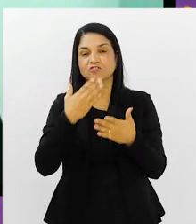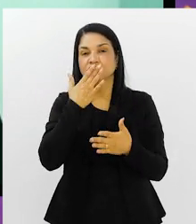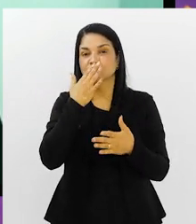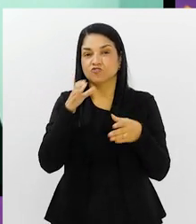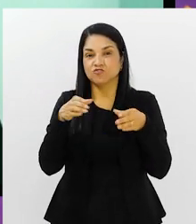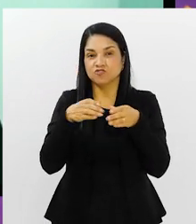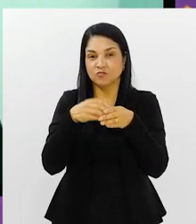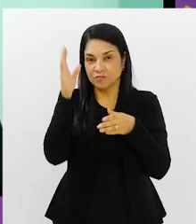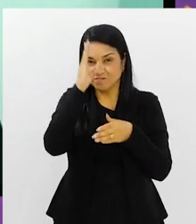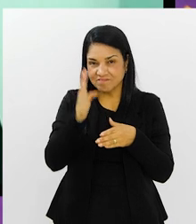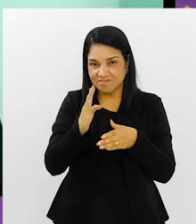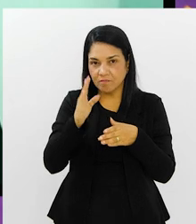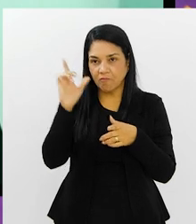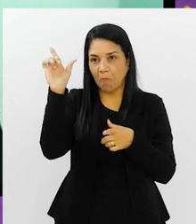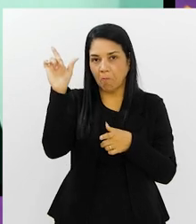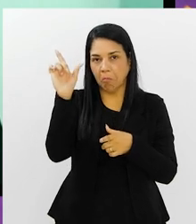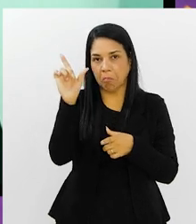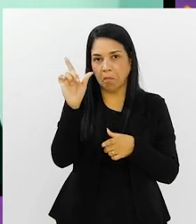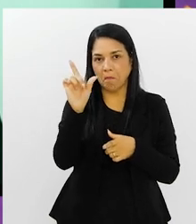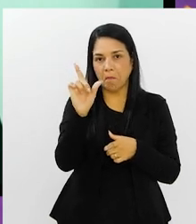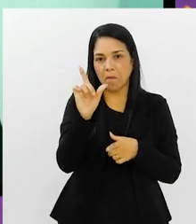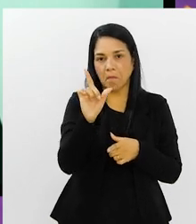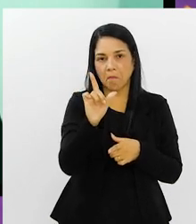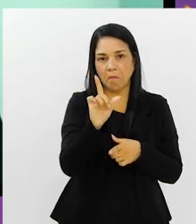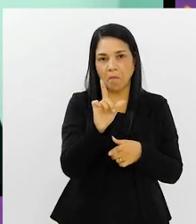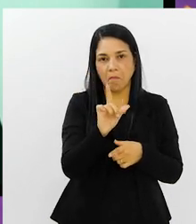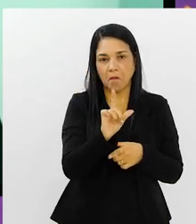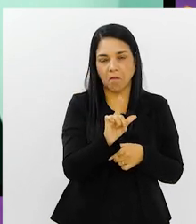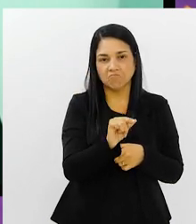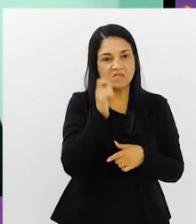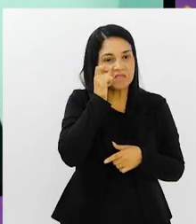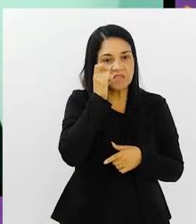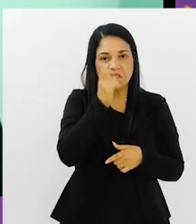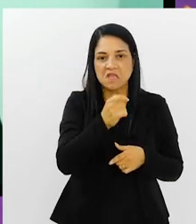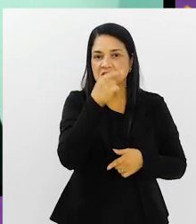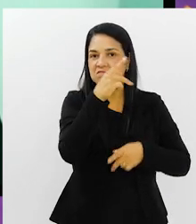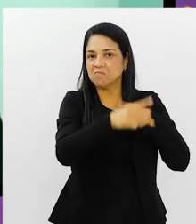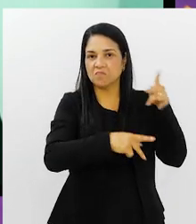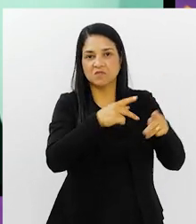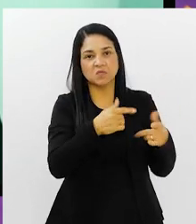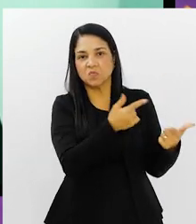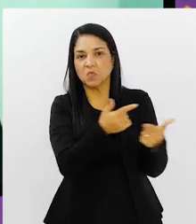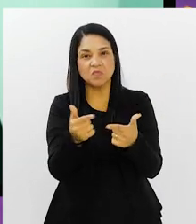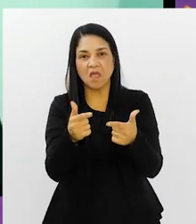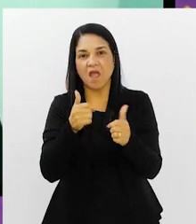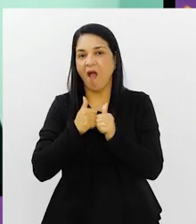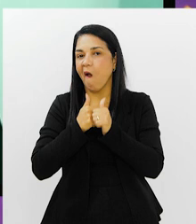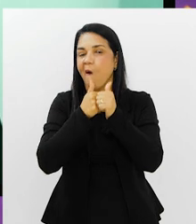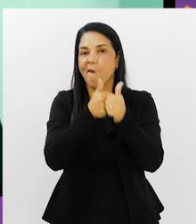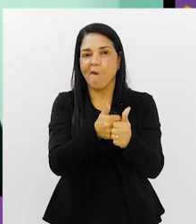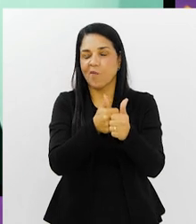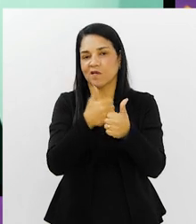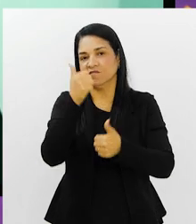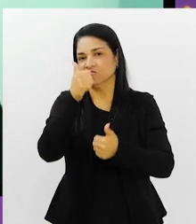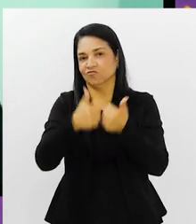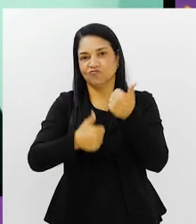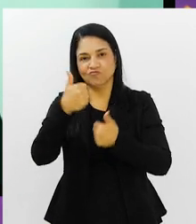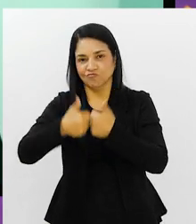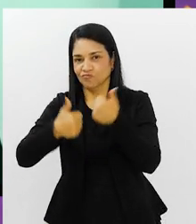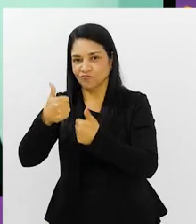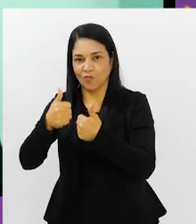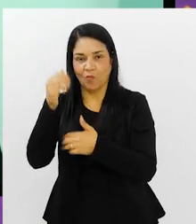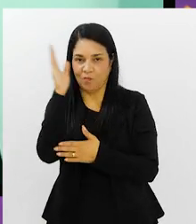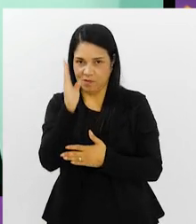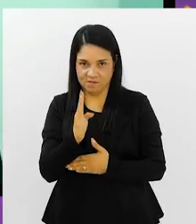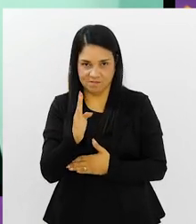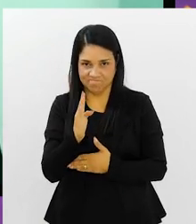vem caindo a cada partida. Não tem mais aquele interesse de acompanhar o jogo da seleção brasileira na